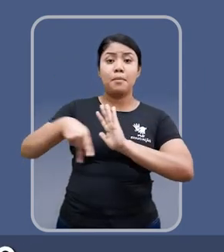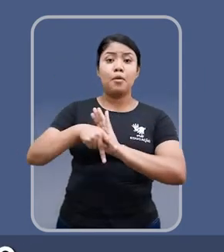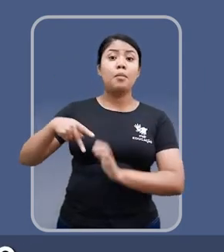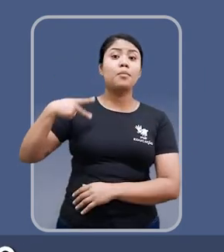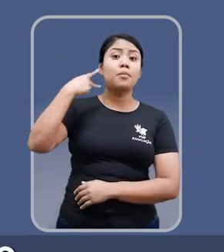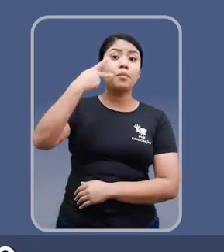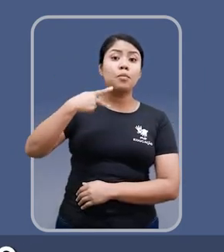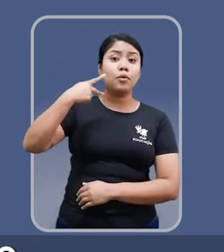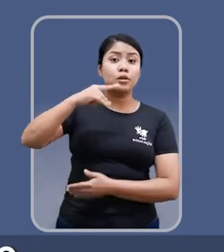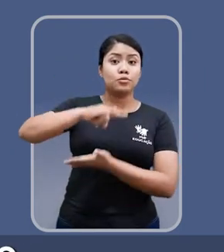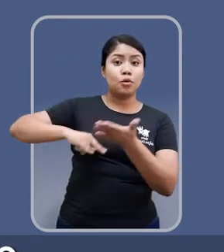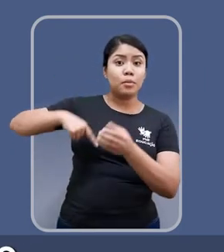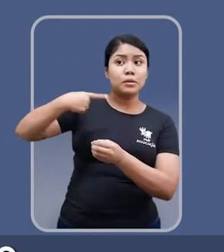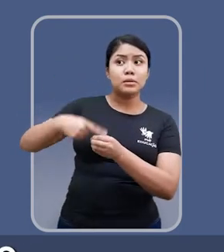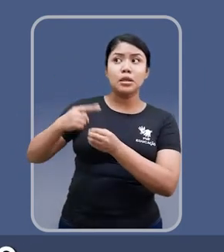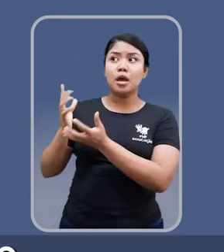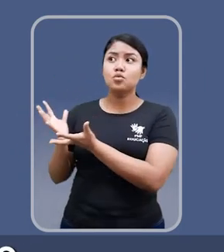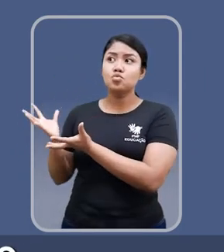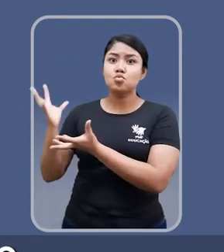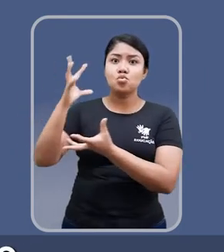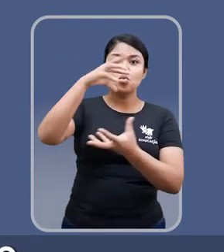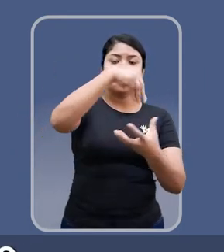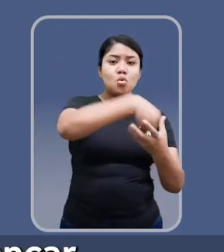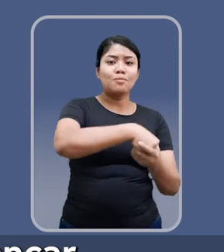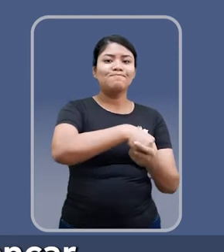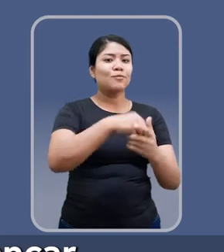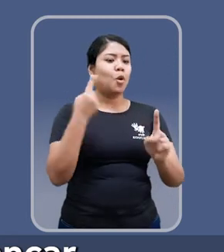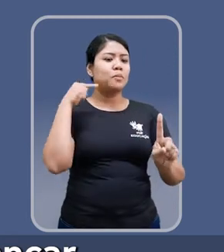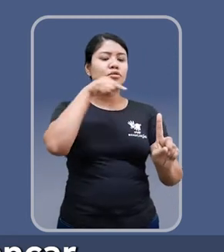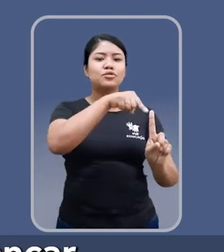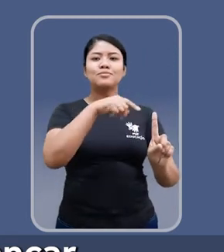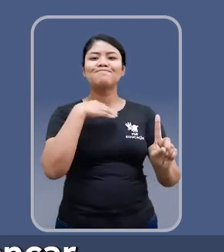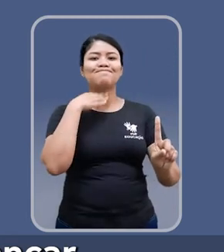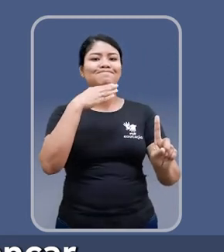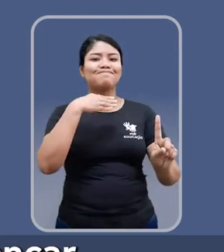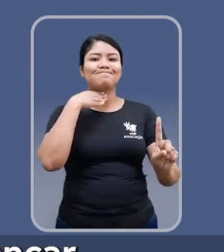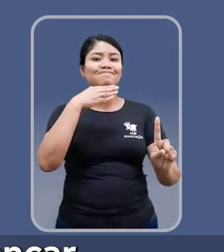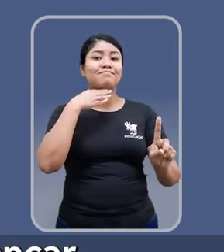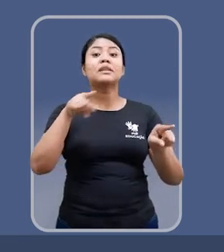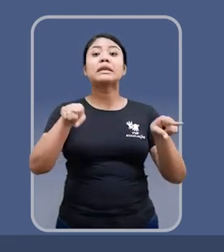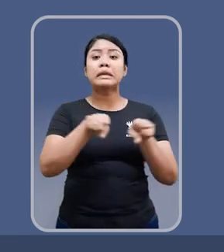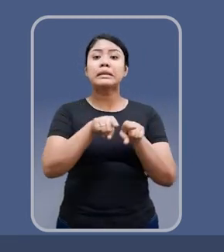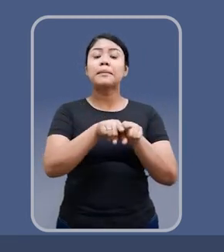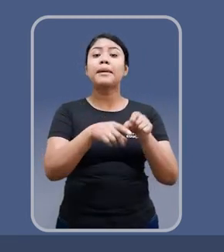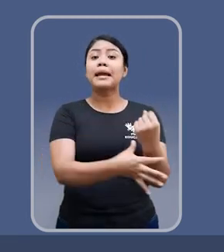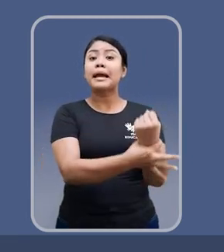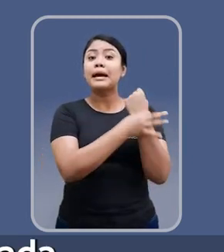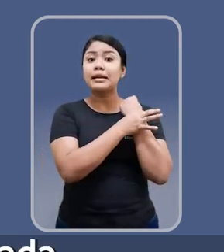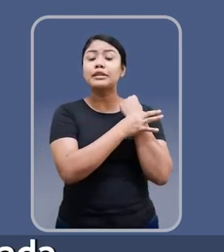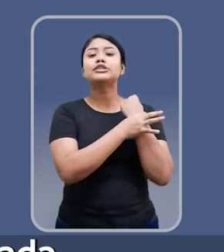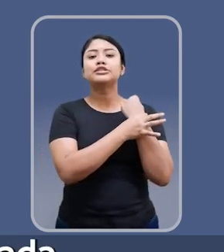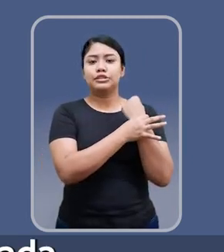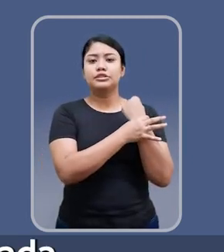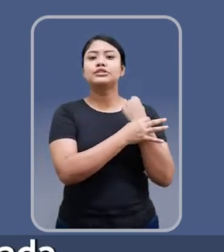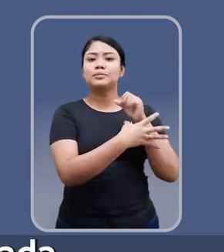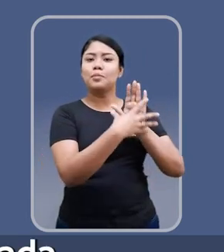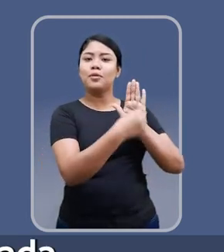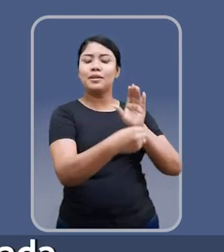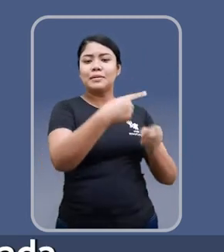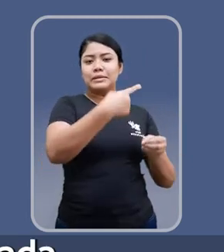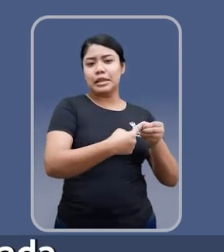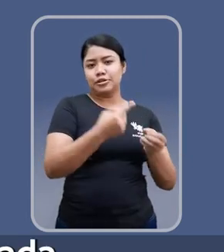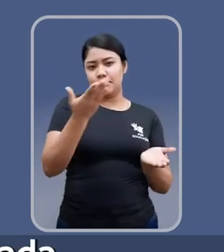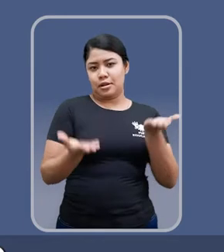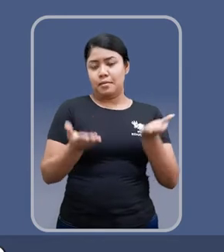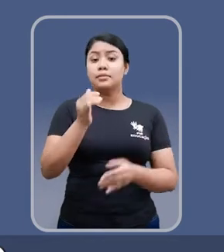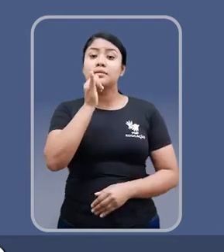alguma forma já está previsto nas políticas e diretrizes do Plano, mas que não temos conseguido alcançar. E tudo aquilo que garanta um modelo de cidade mais